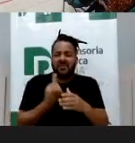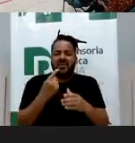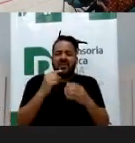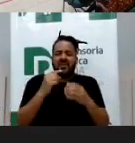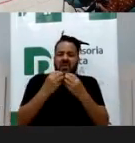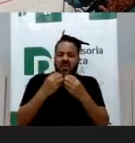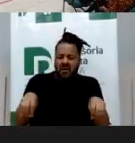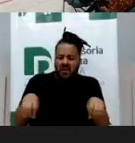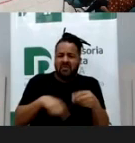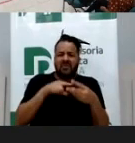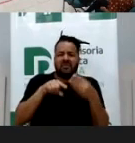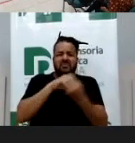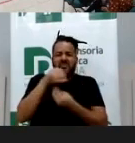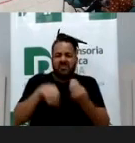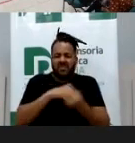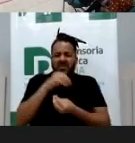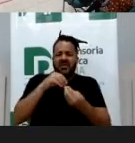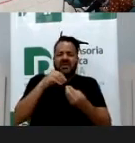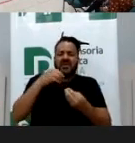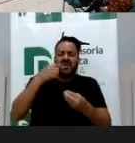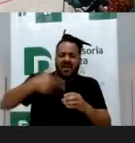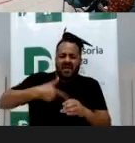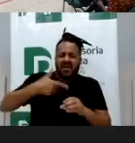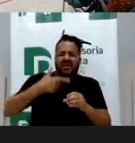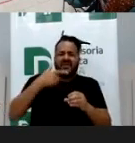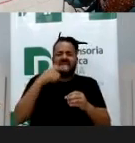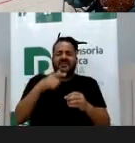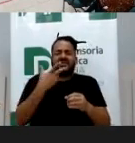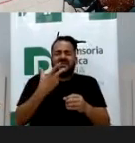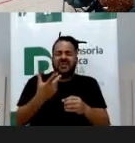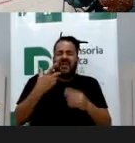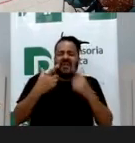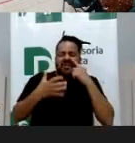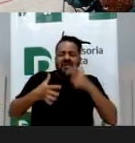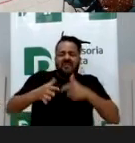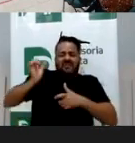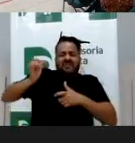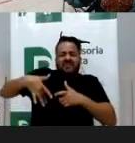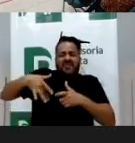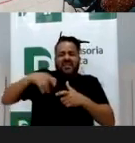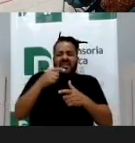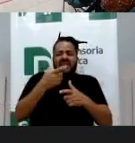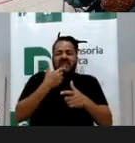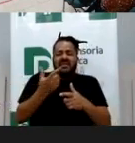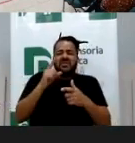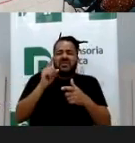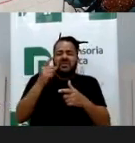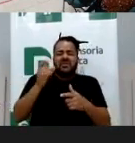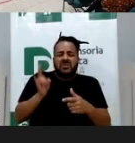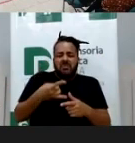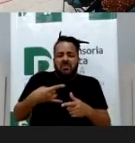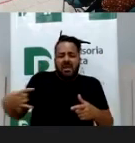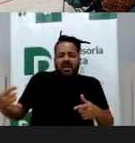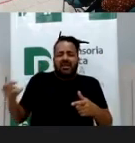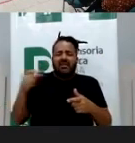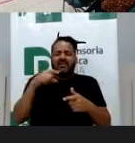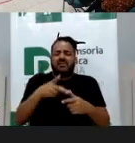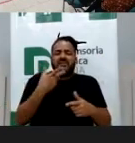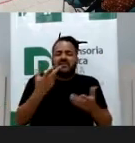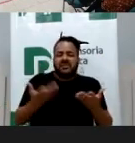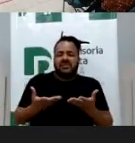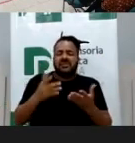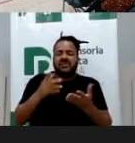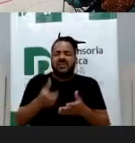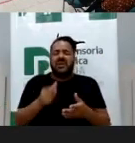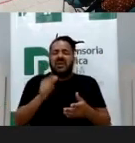ovo, misturado com óleo de fígado de bacalhau, misturado com uma coisa bem nojenta, e ela obrigando elas duas a tomarem para ver